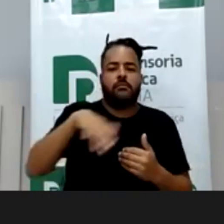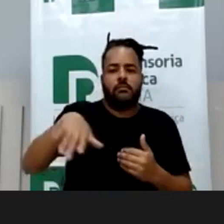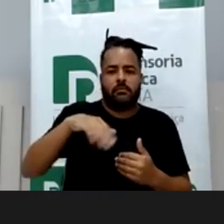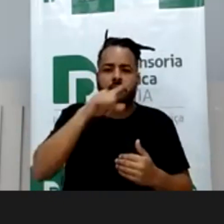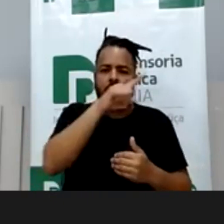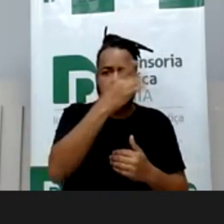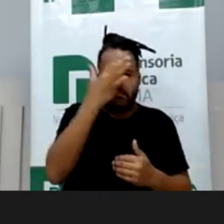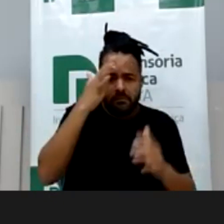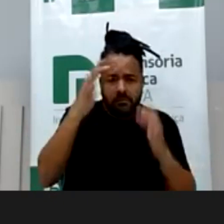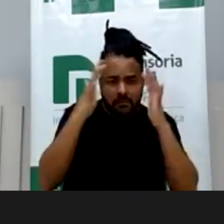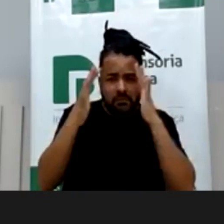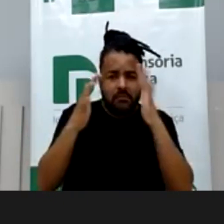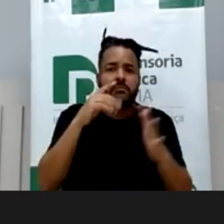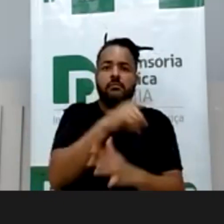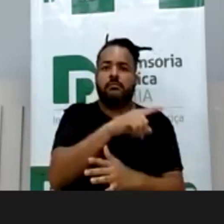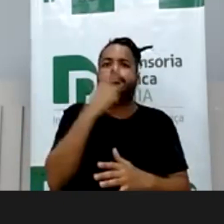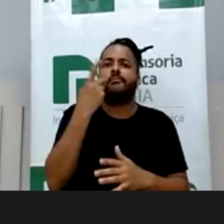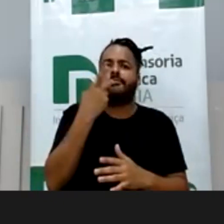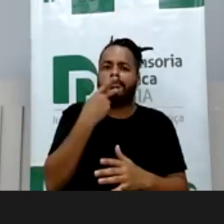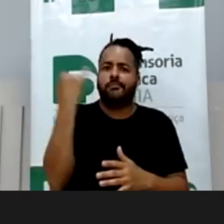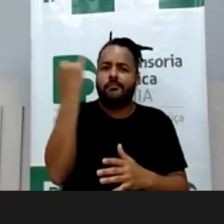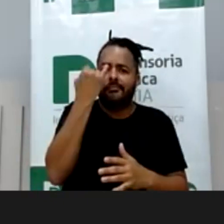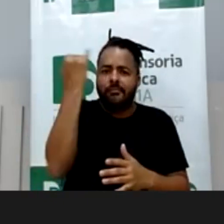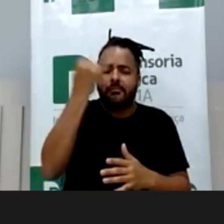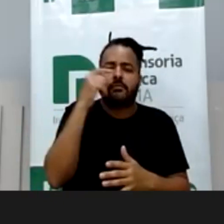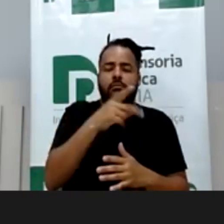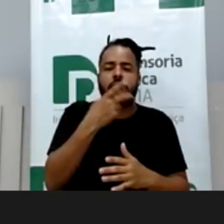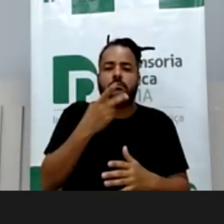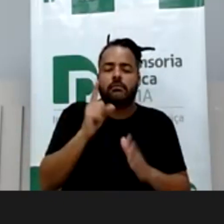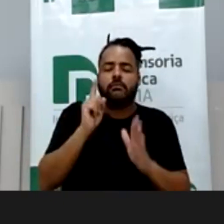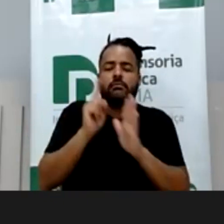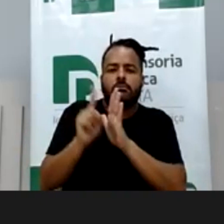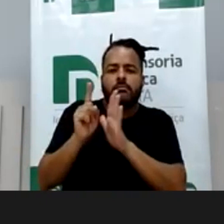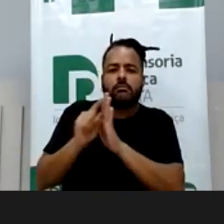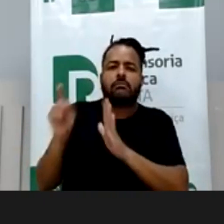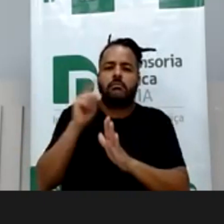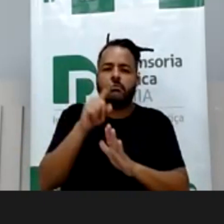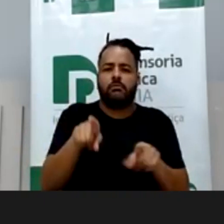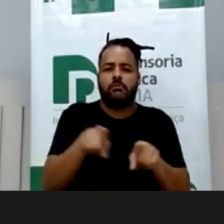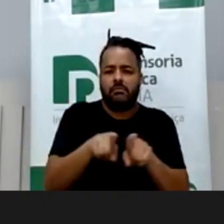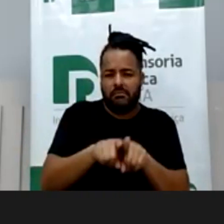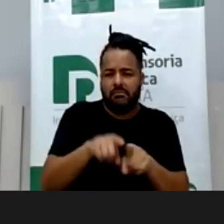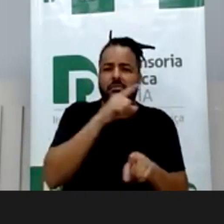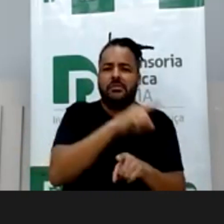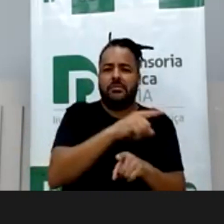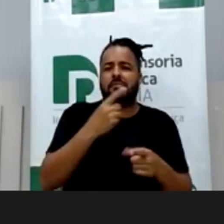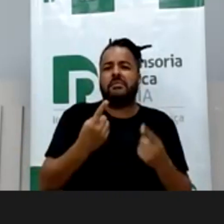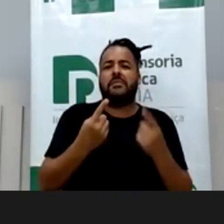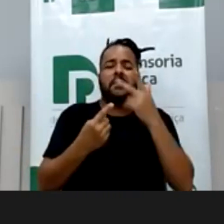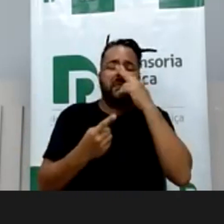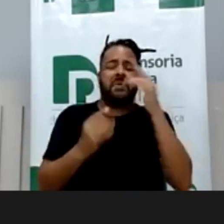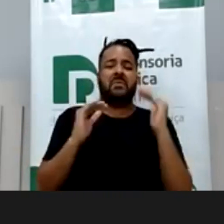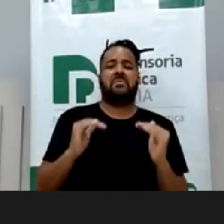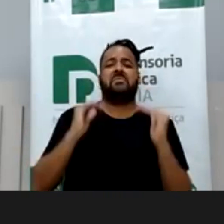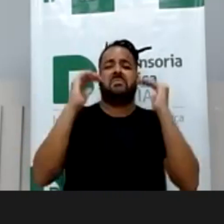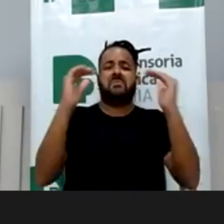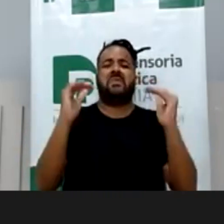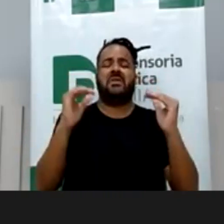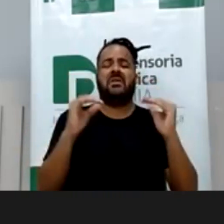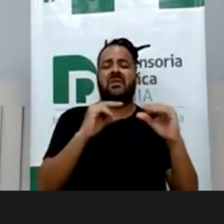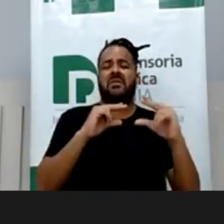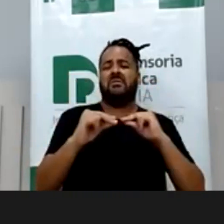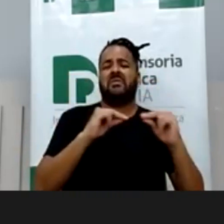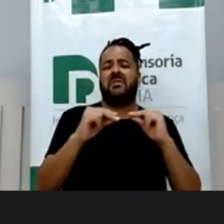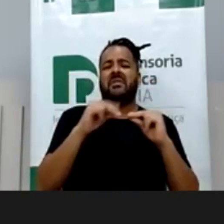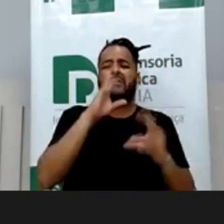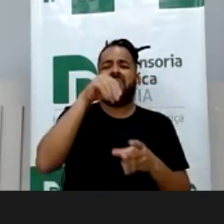agudas, muito pertinentes. a questão do classismo na análise desses temas é terrível e